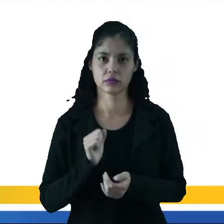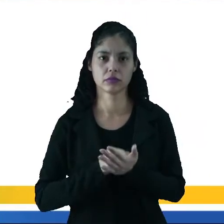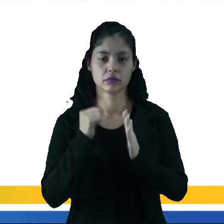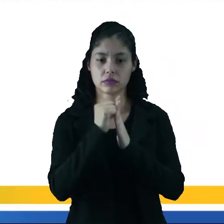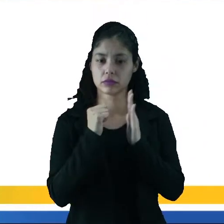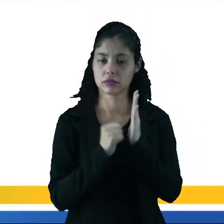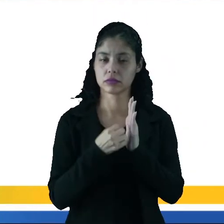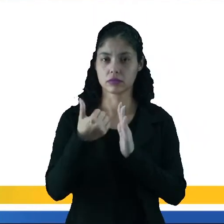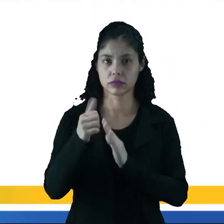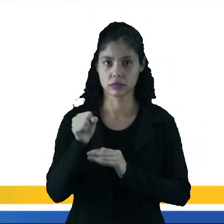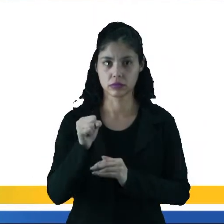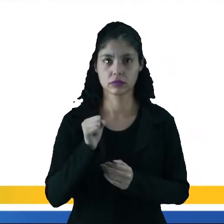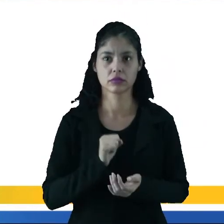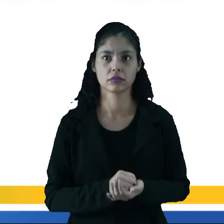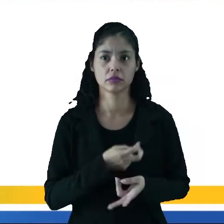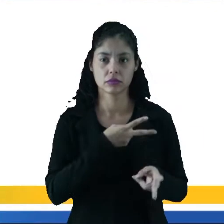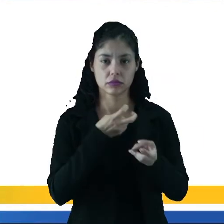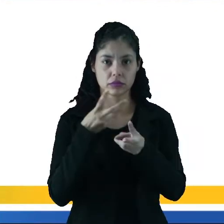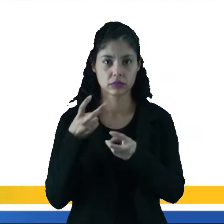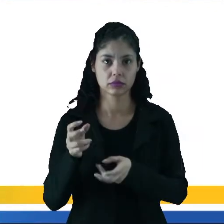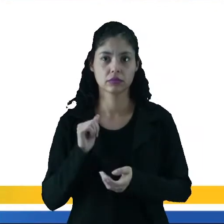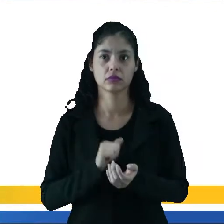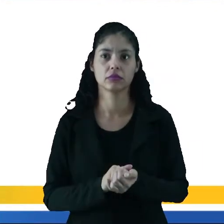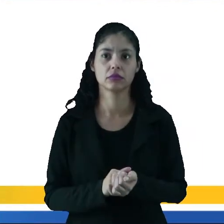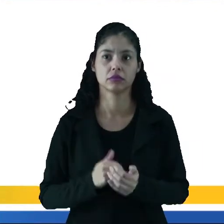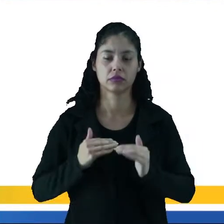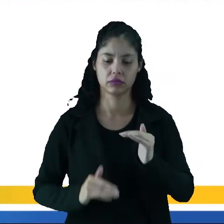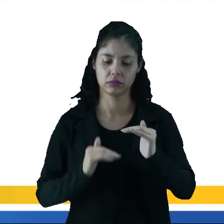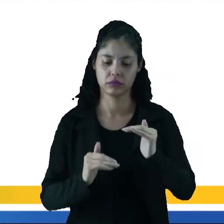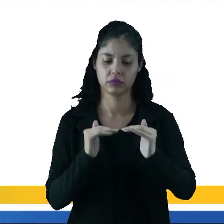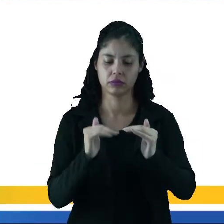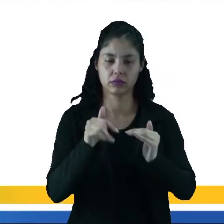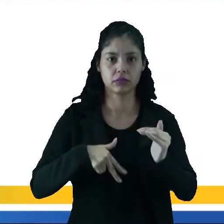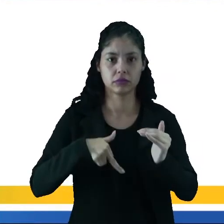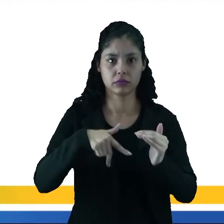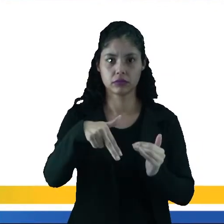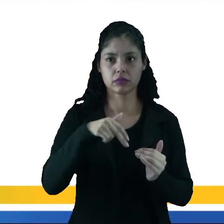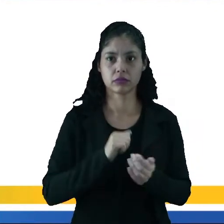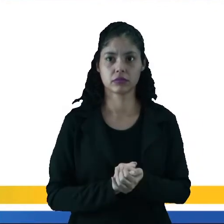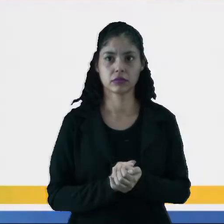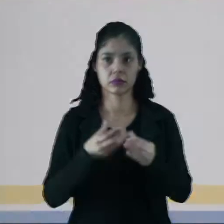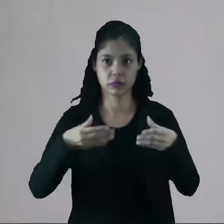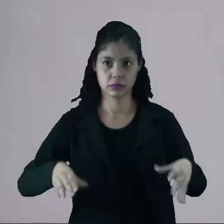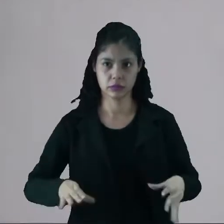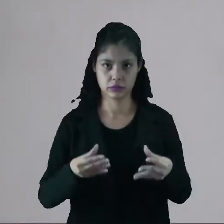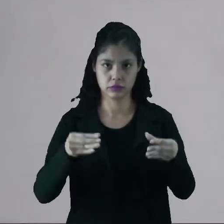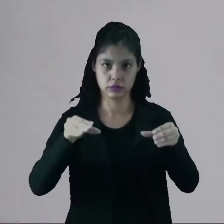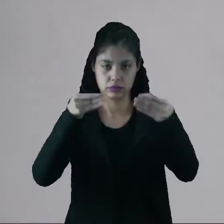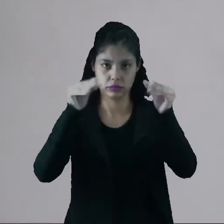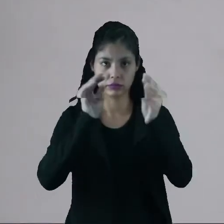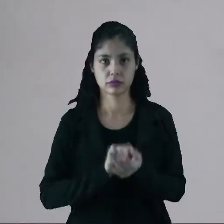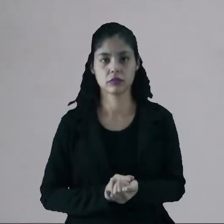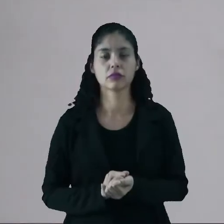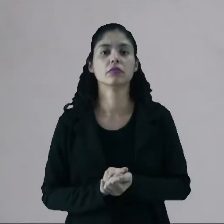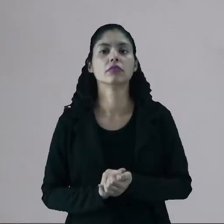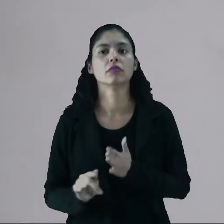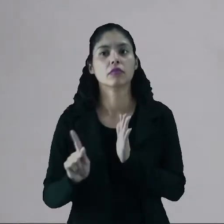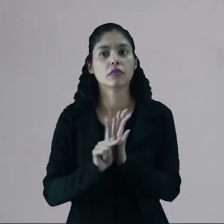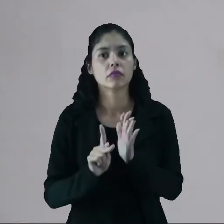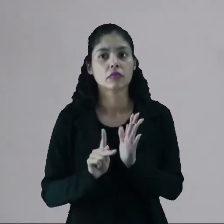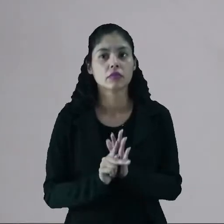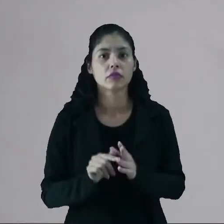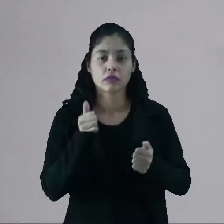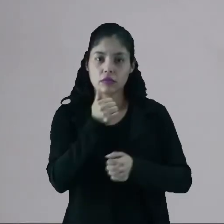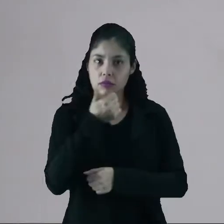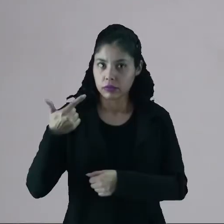século XVIII. E observe que nas escadarias há esculturas. Essas esculturas, gente, são esculturas